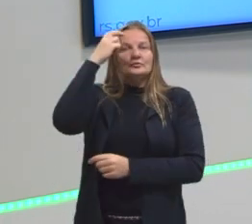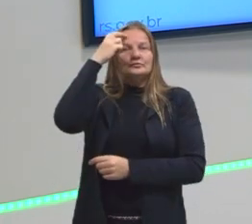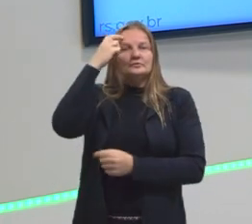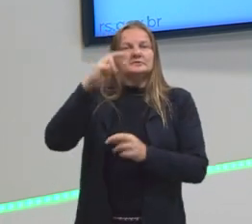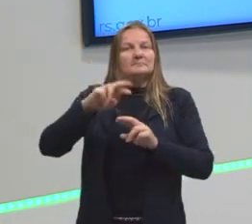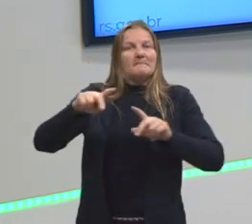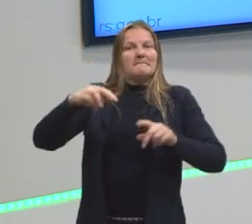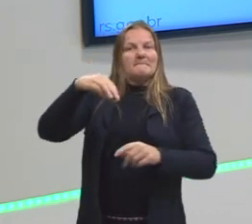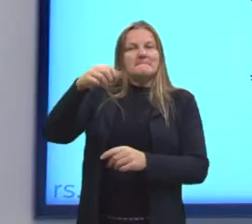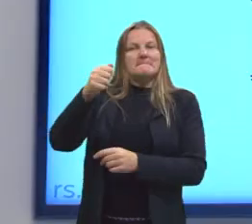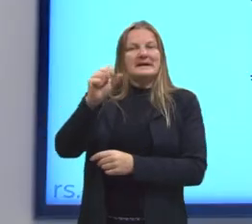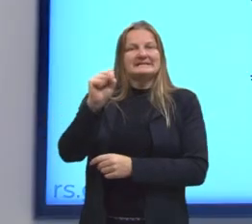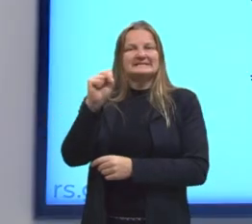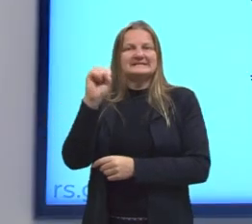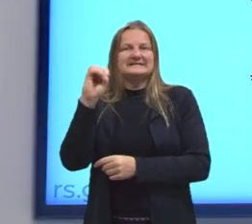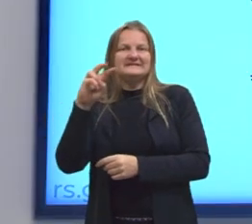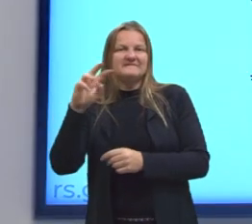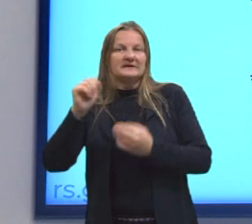massa.